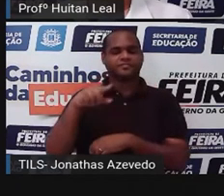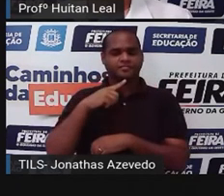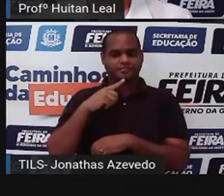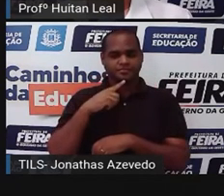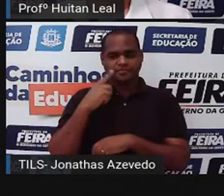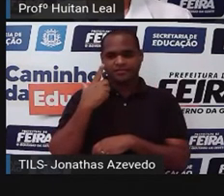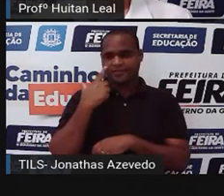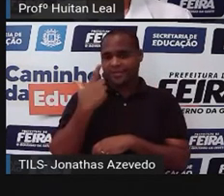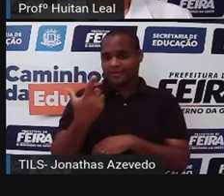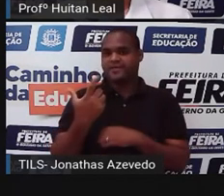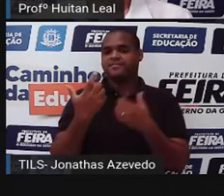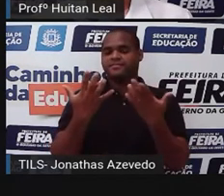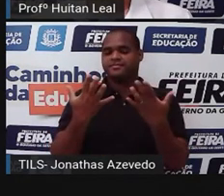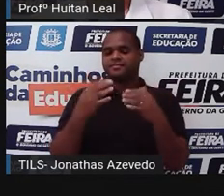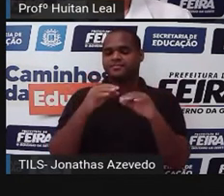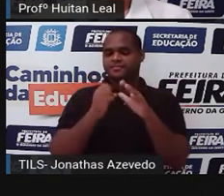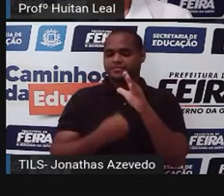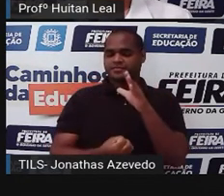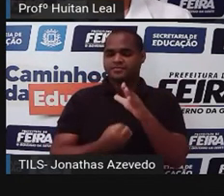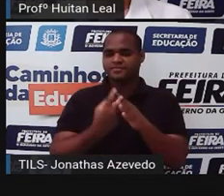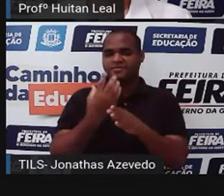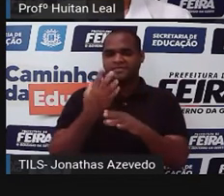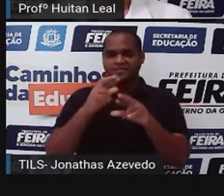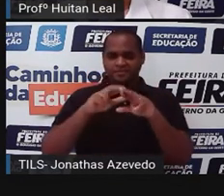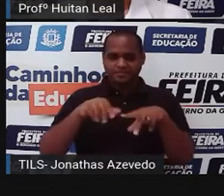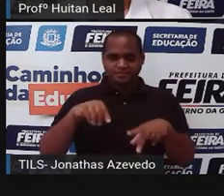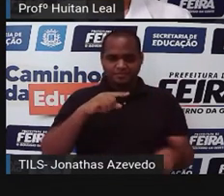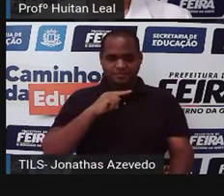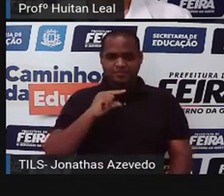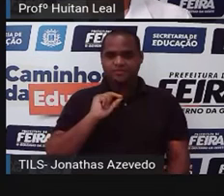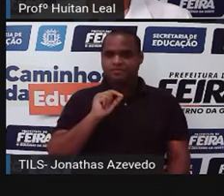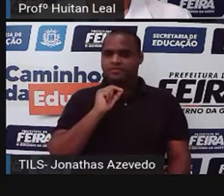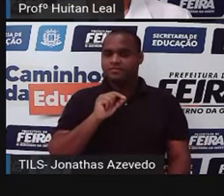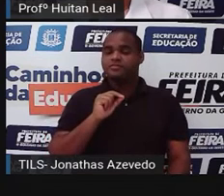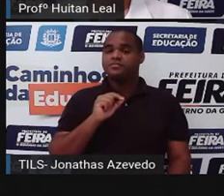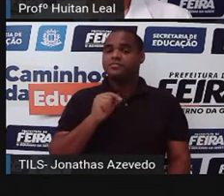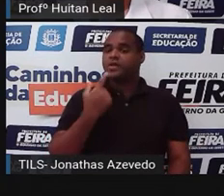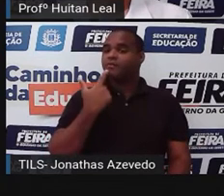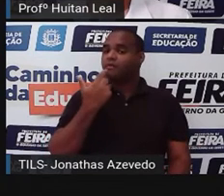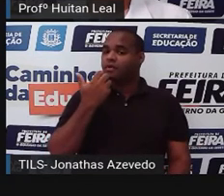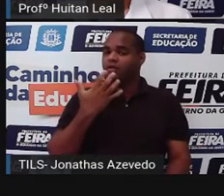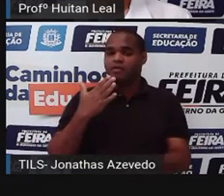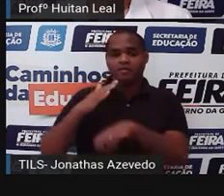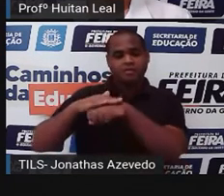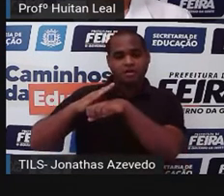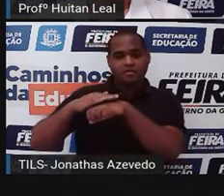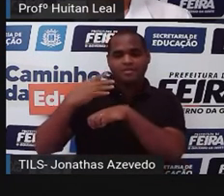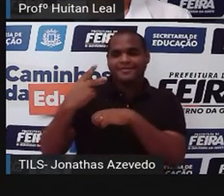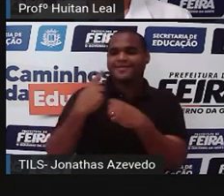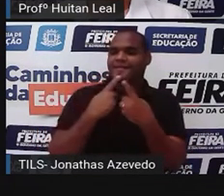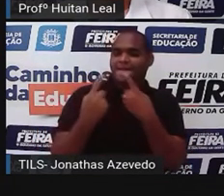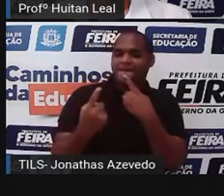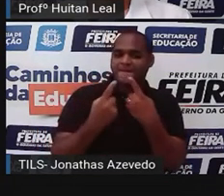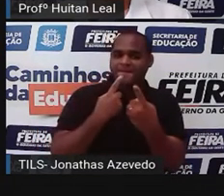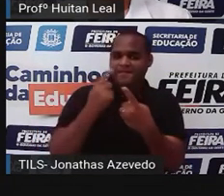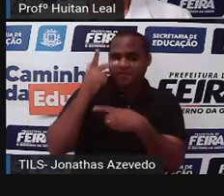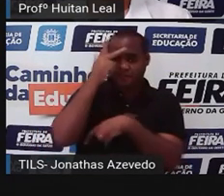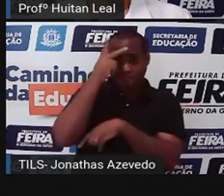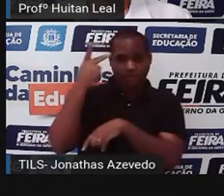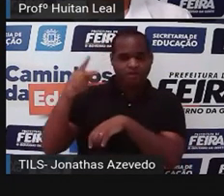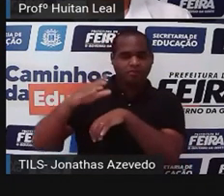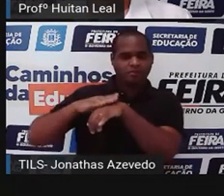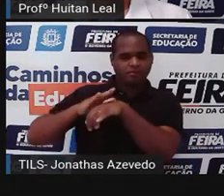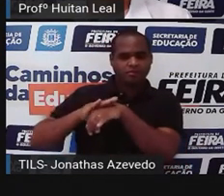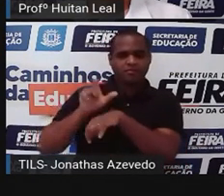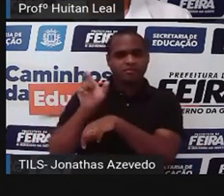aparecem, ela está dando evidência à fala de quem foi entrevistado, da pessoa que foi entrevistada.